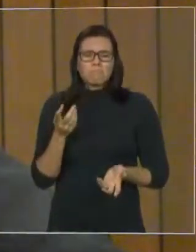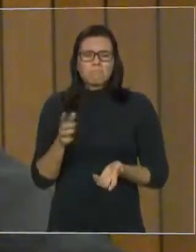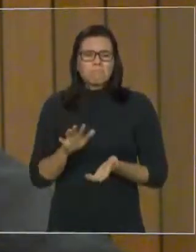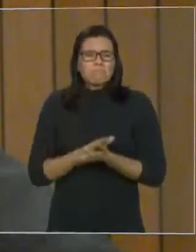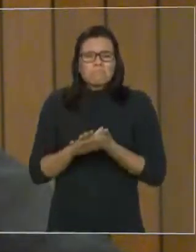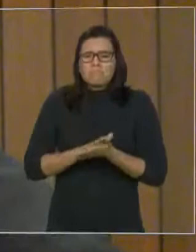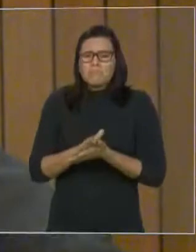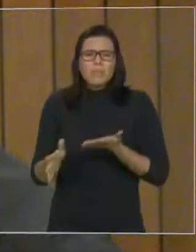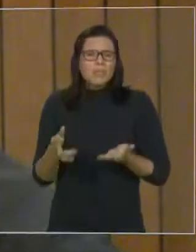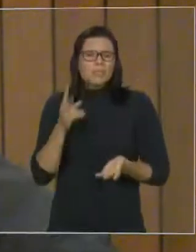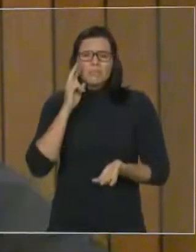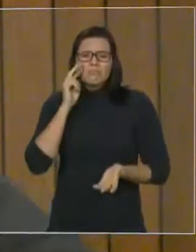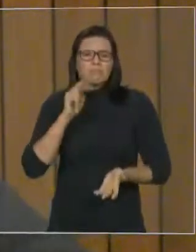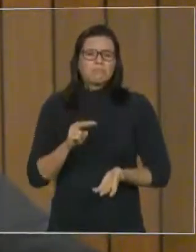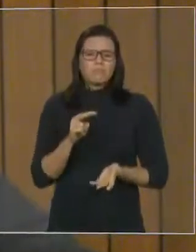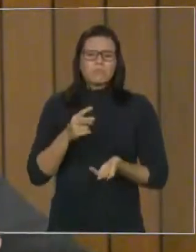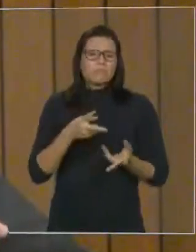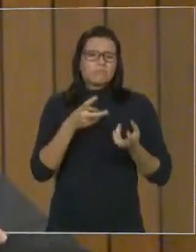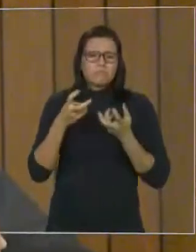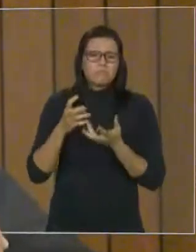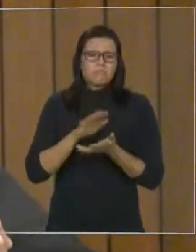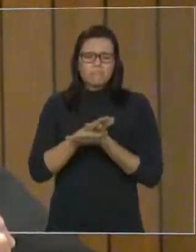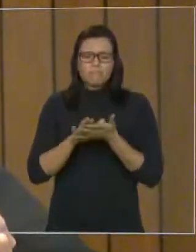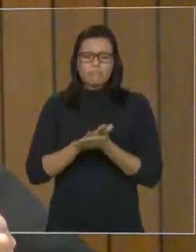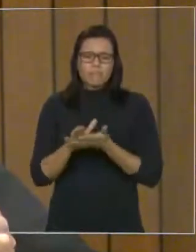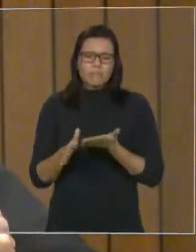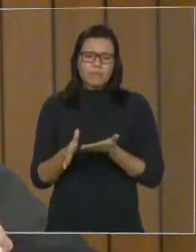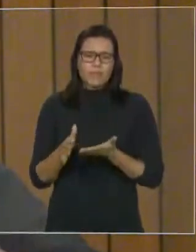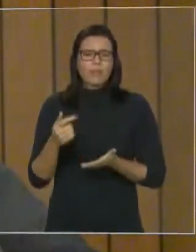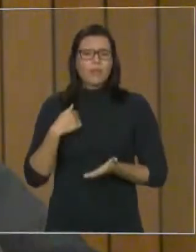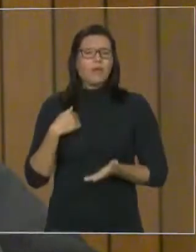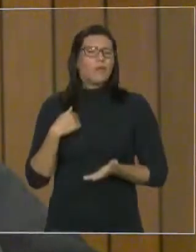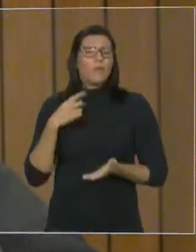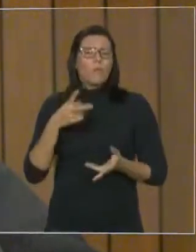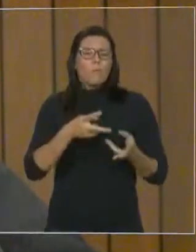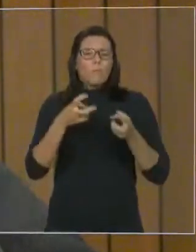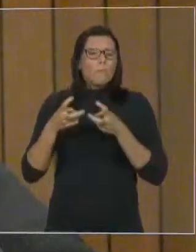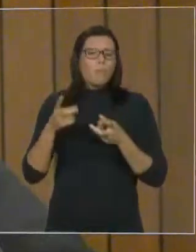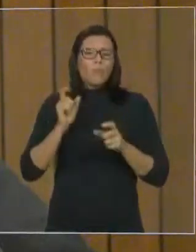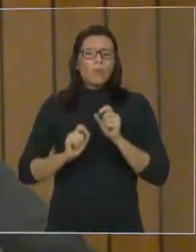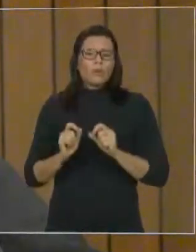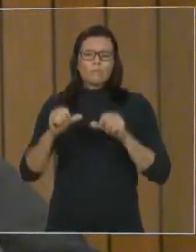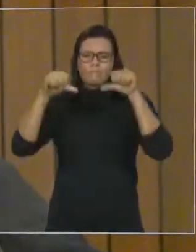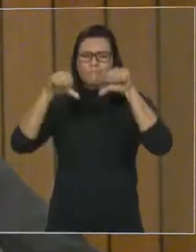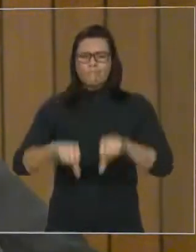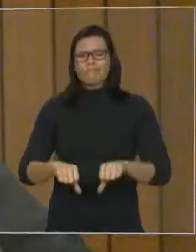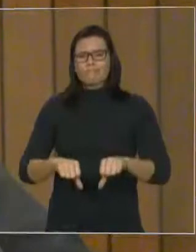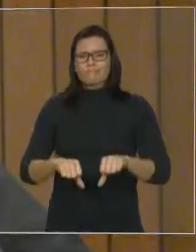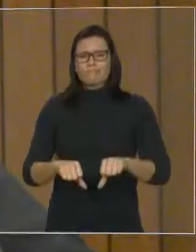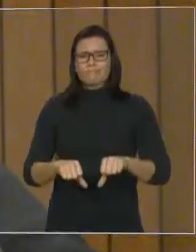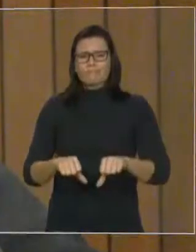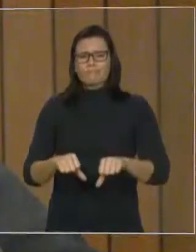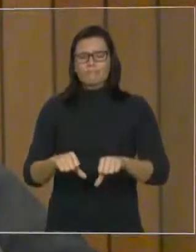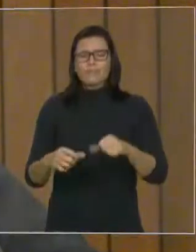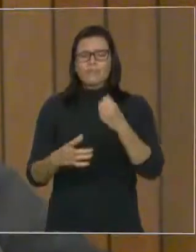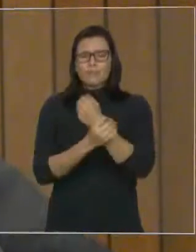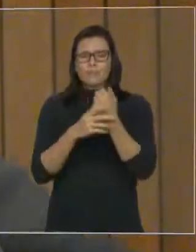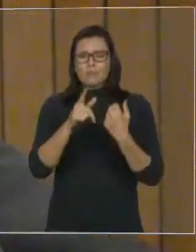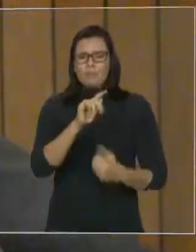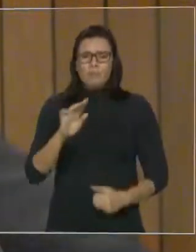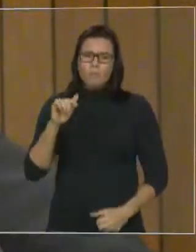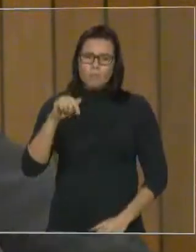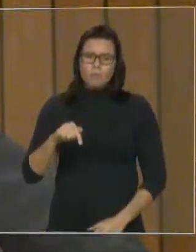abandono das delegacias do Estado do Maranhão, a cada dia que passa, se torna mais latente. Quero dizer isso porque,